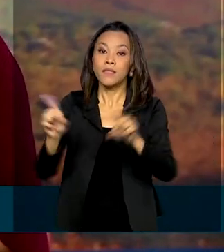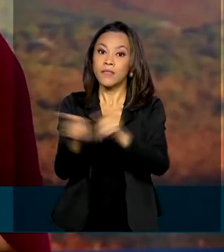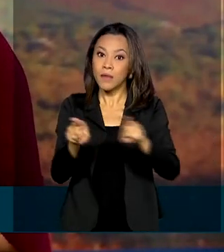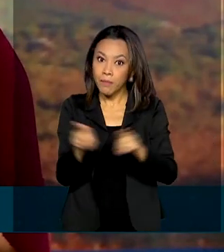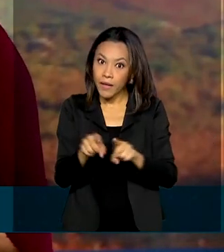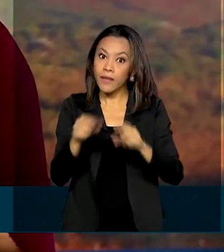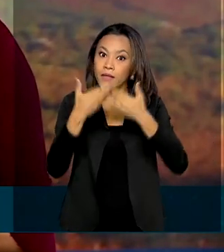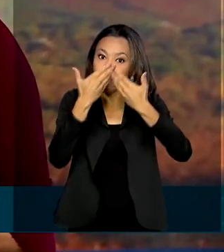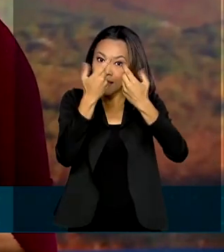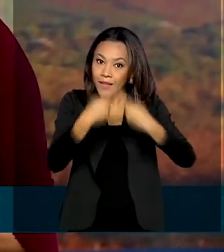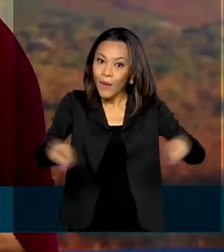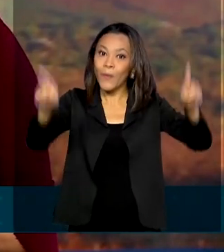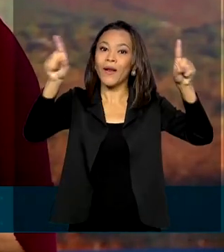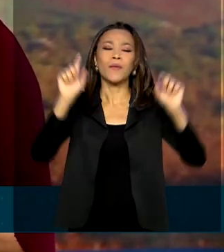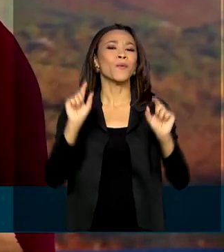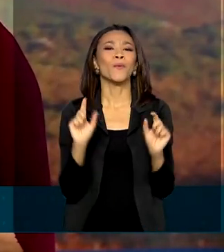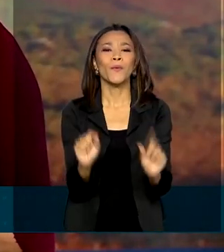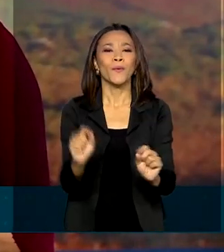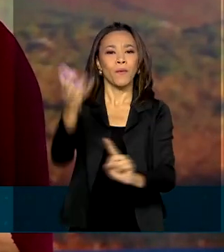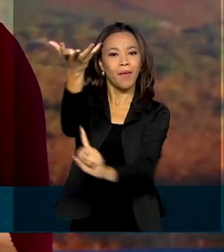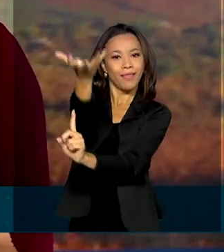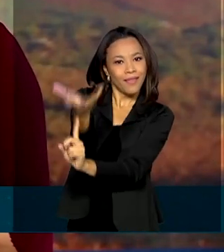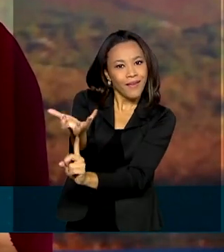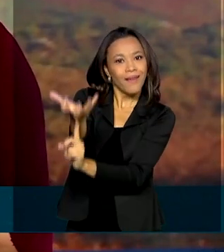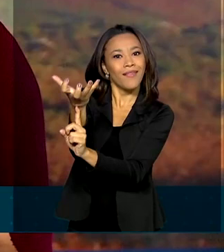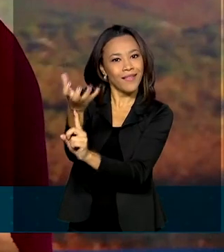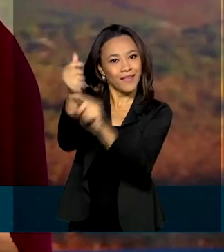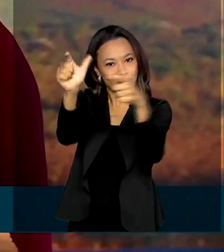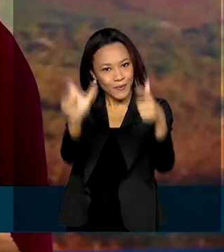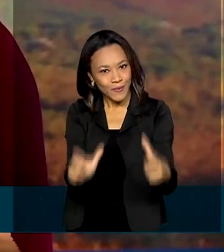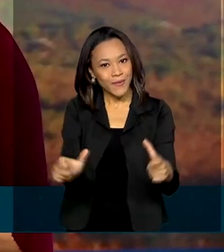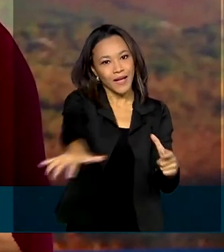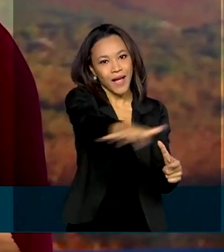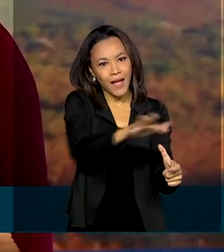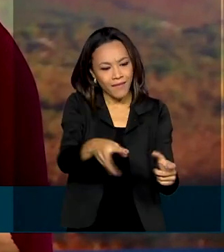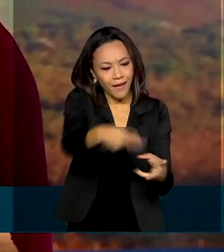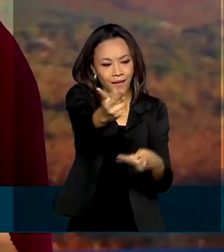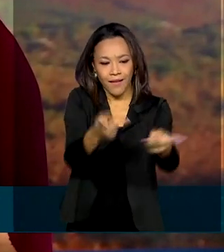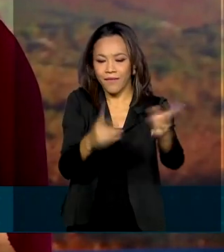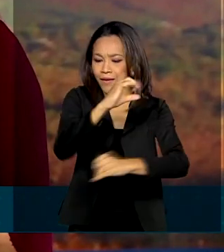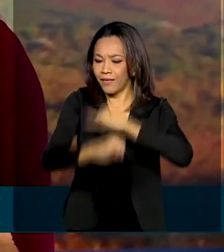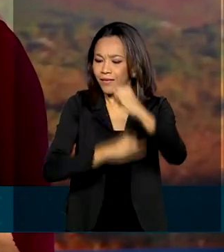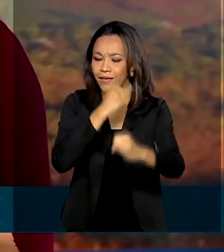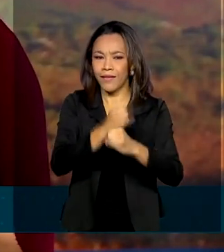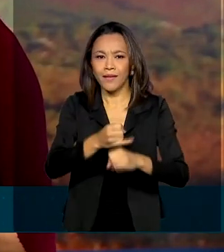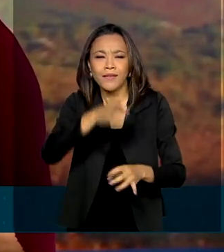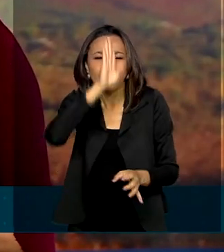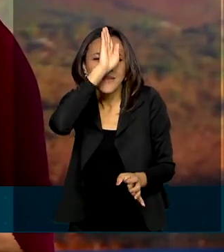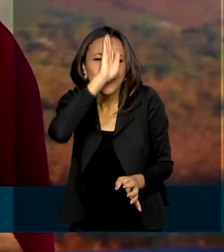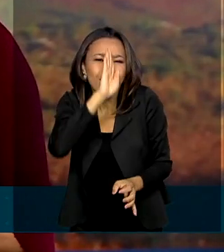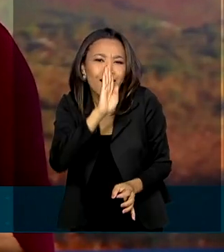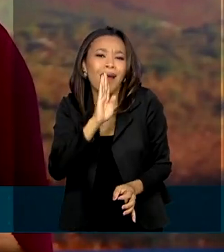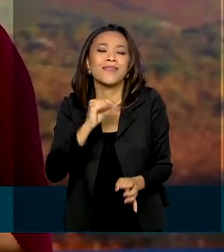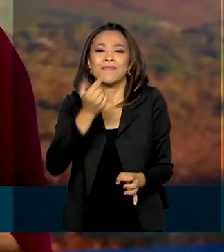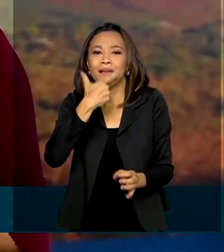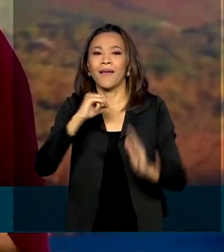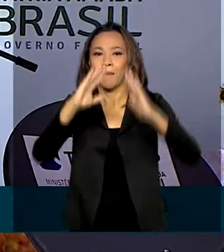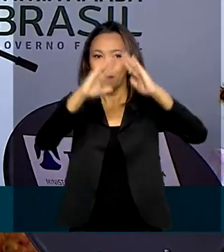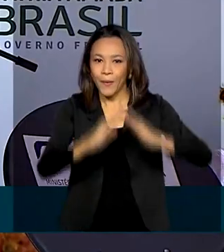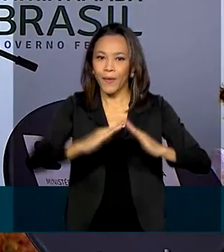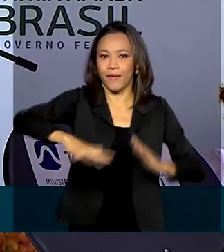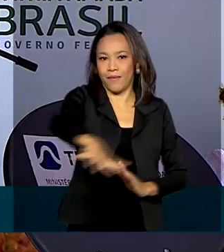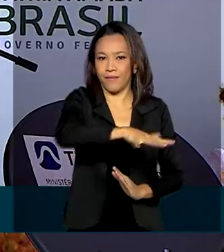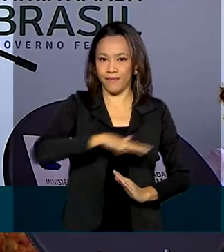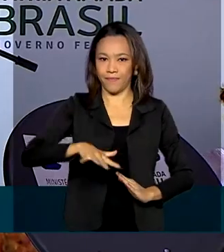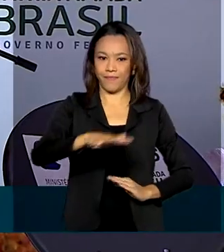antena na área comunitária do assentamento Bom Sucesso, que vai levar a internet Wi-Fi de graça para os moradores da região.